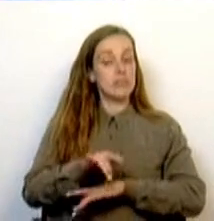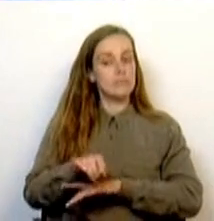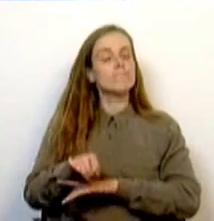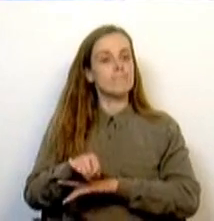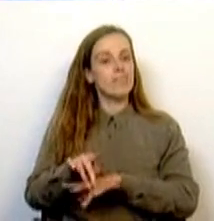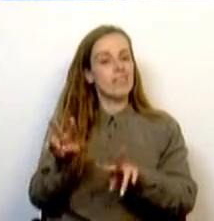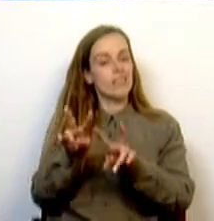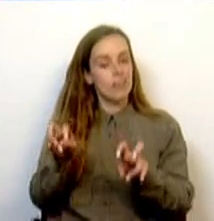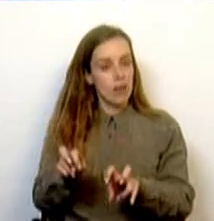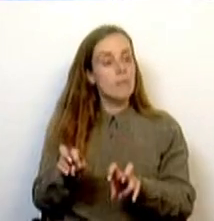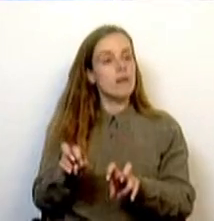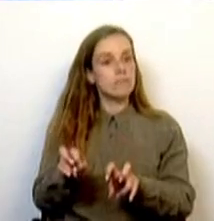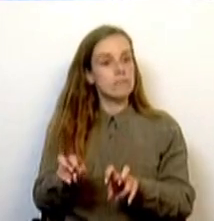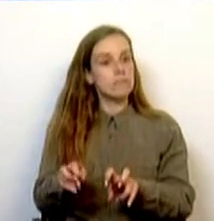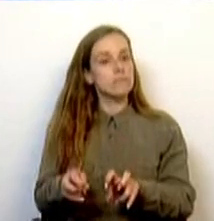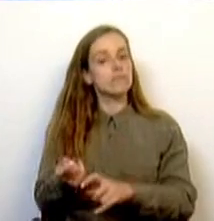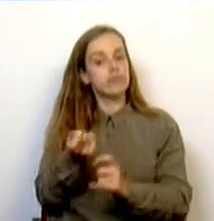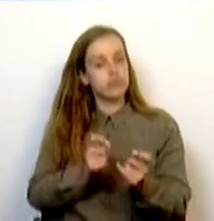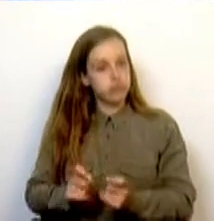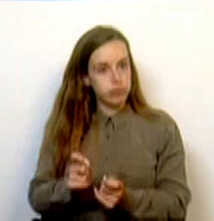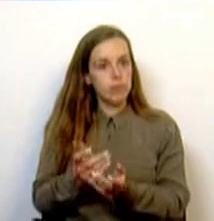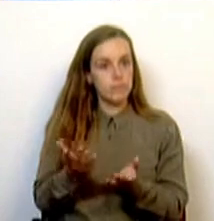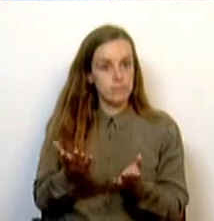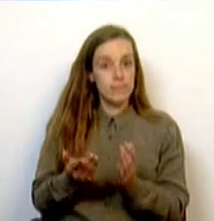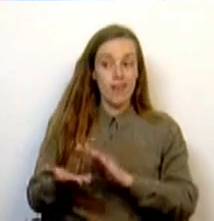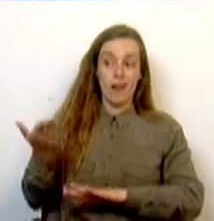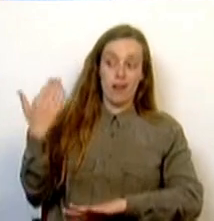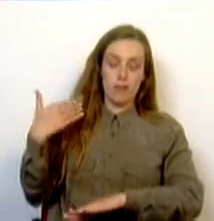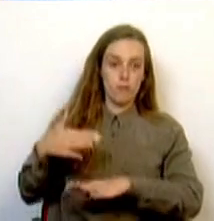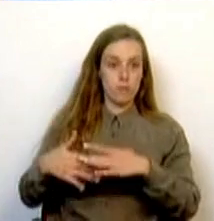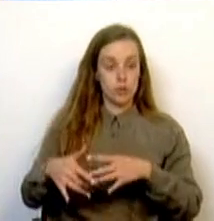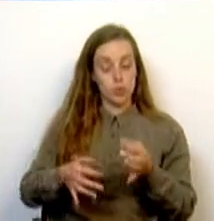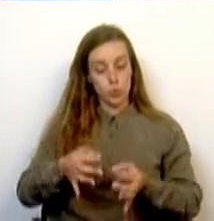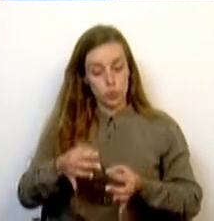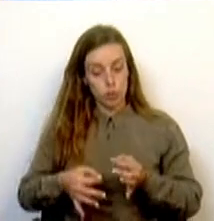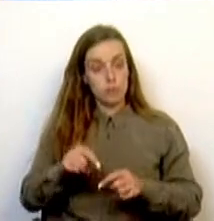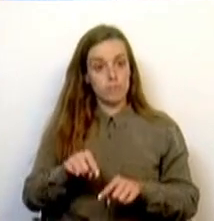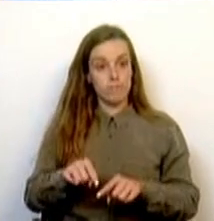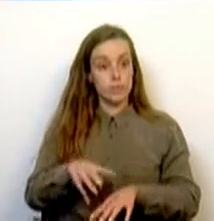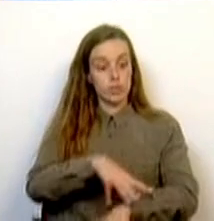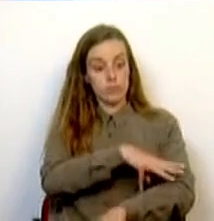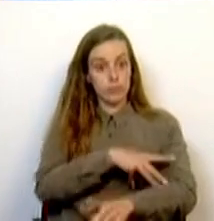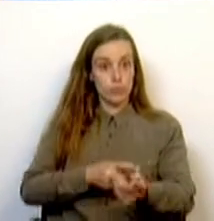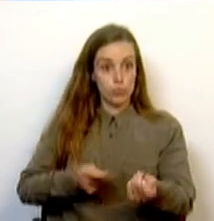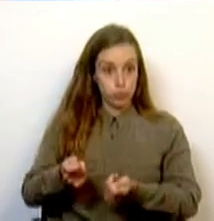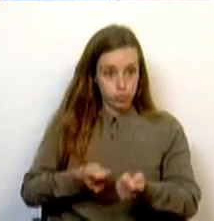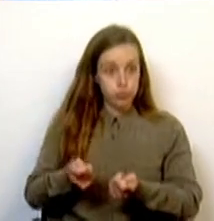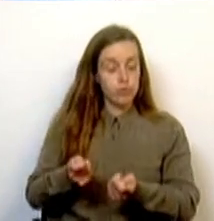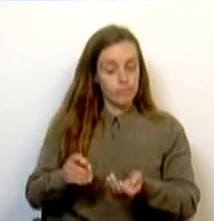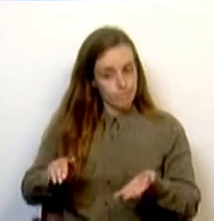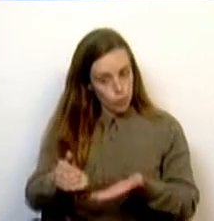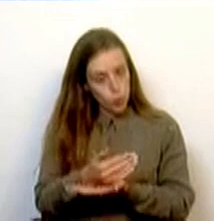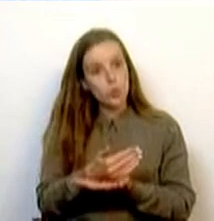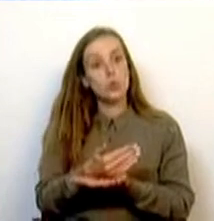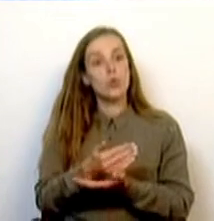foi isso que anteriormente se fez, dotar a jurisdição administrativa de gestão de recursos,